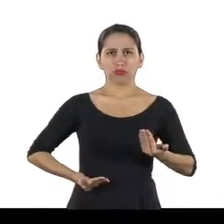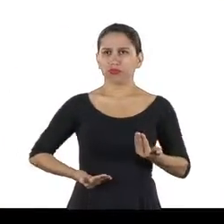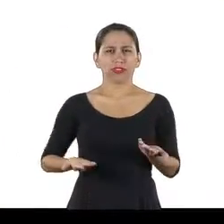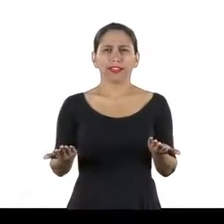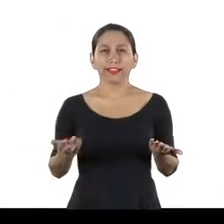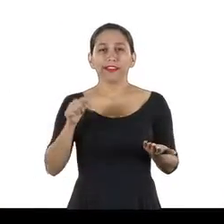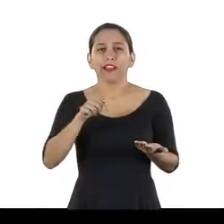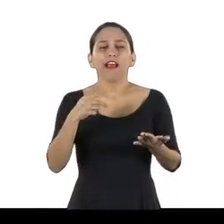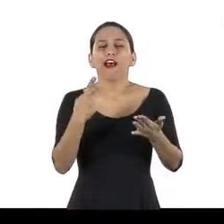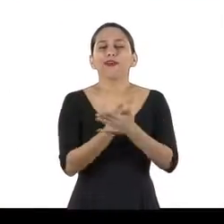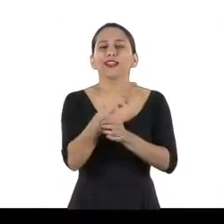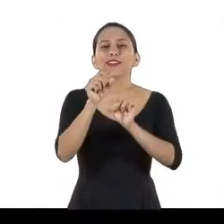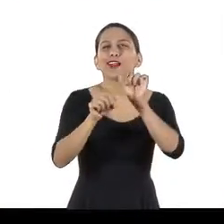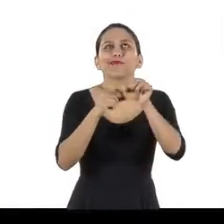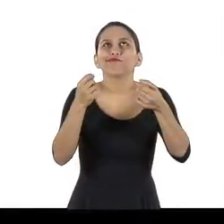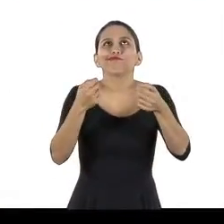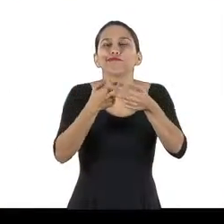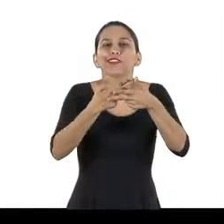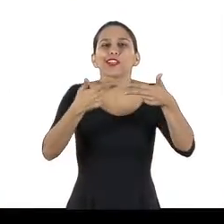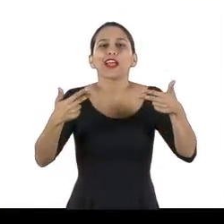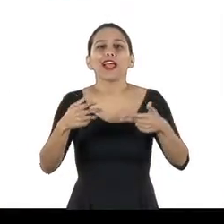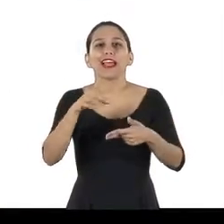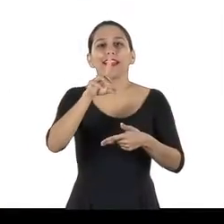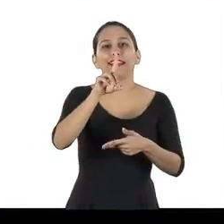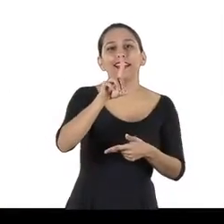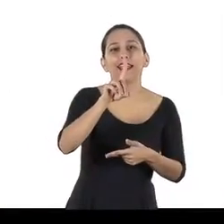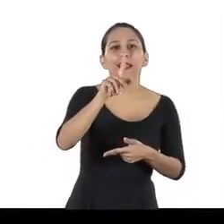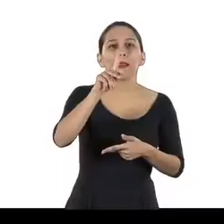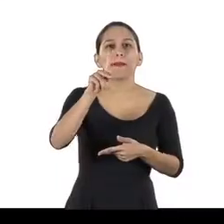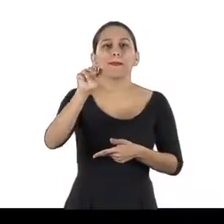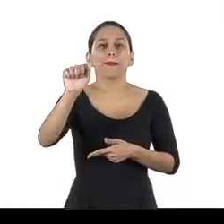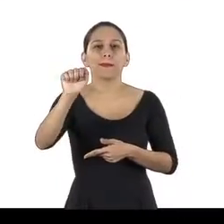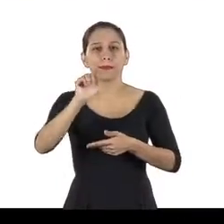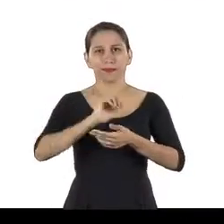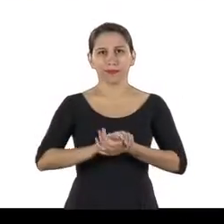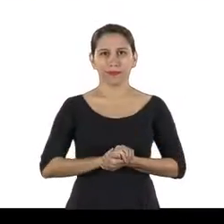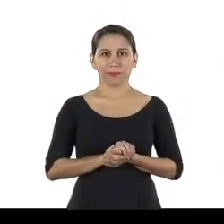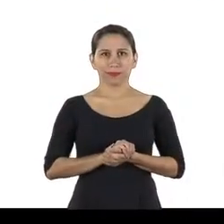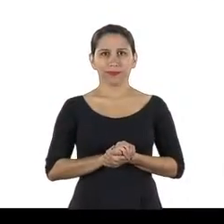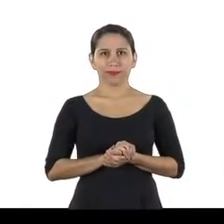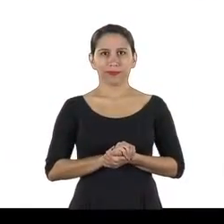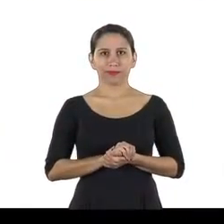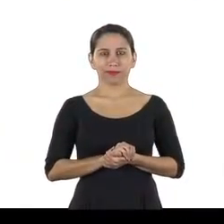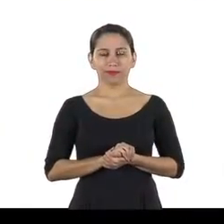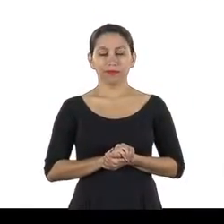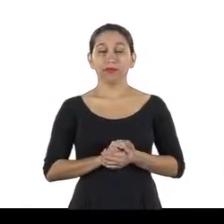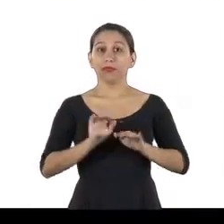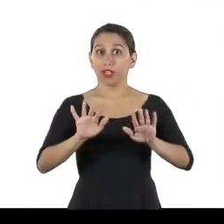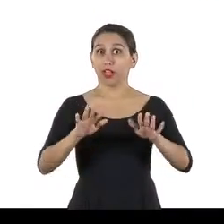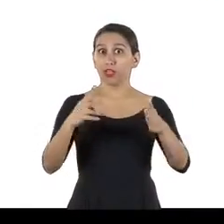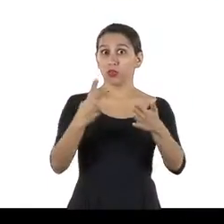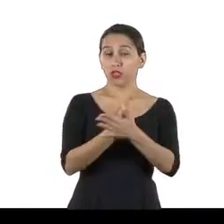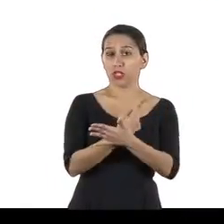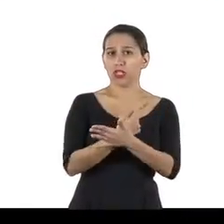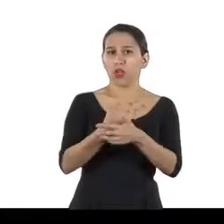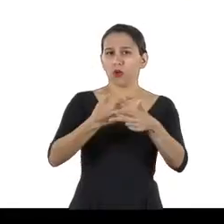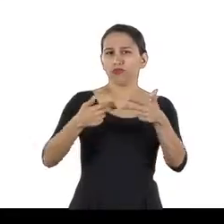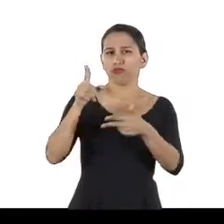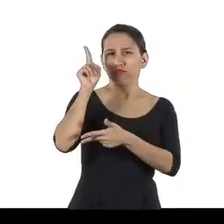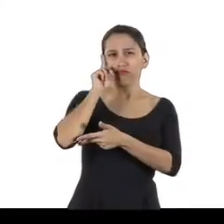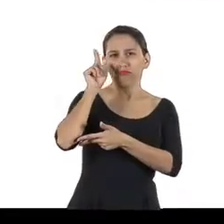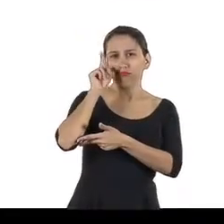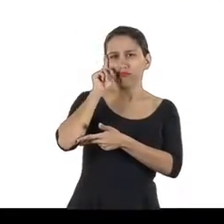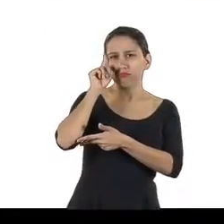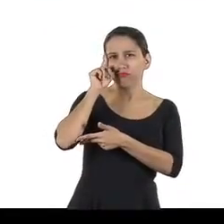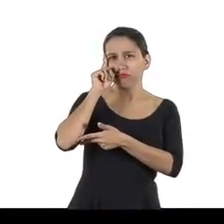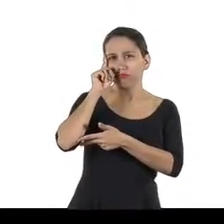Diálogo Diário de Segurança. Para garantir uma melhoria contínua, devem haver inspeções. Em